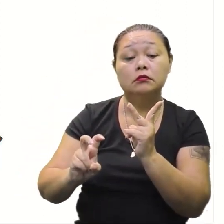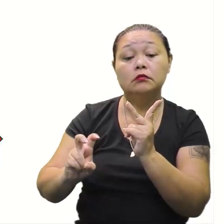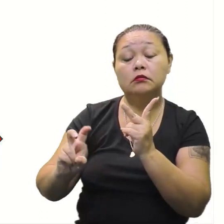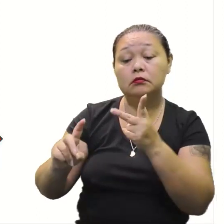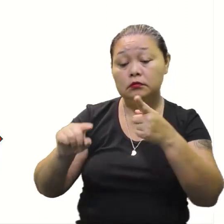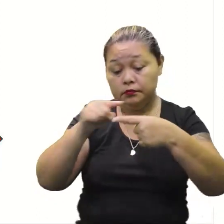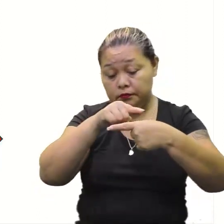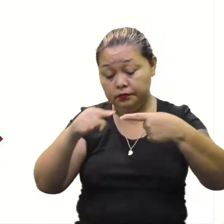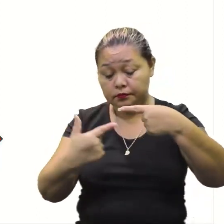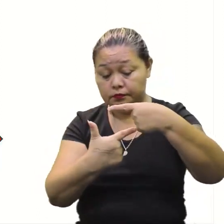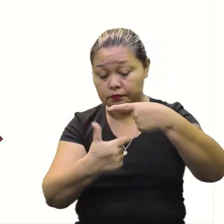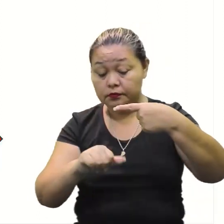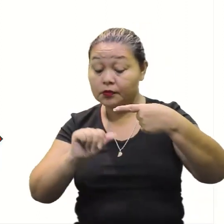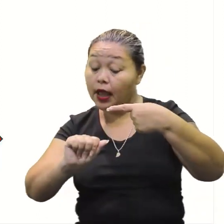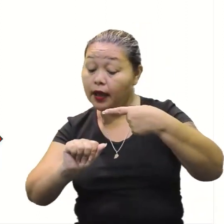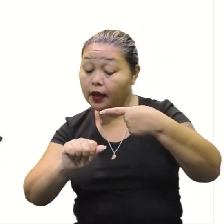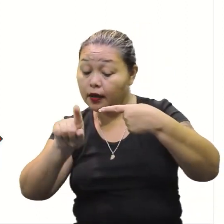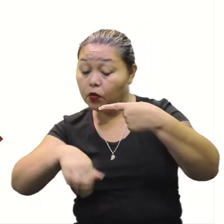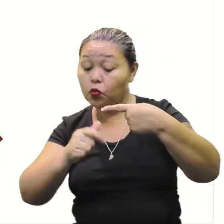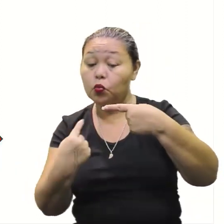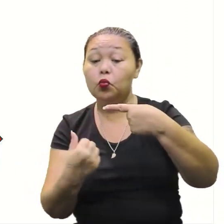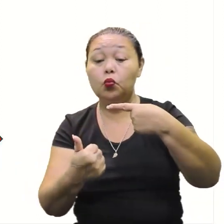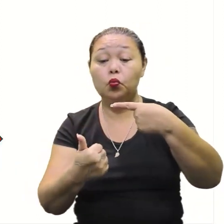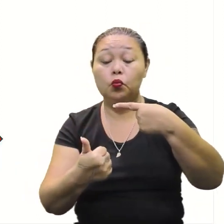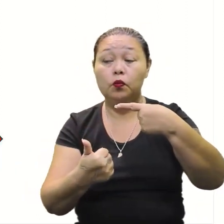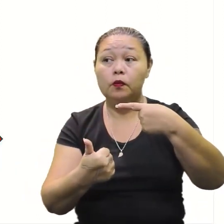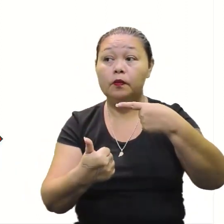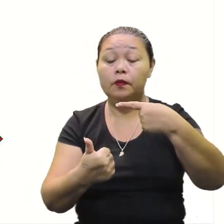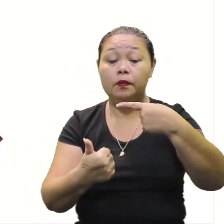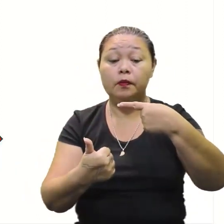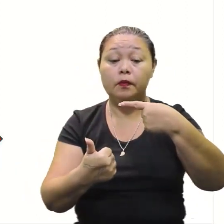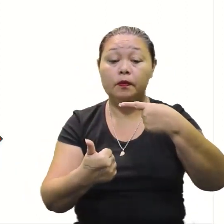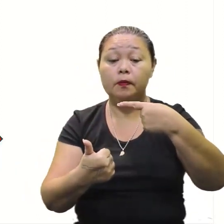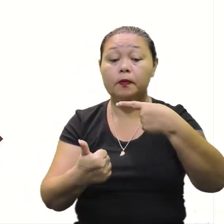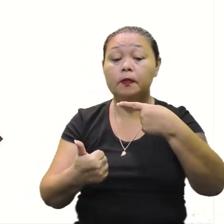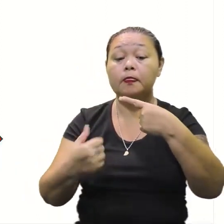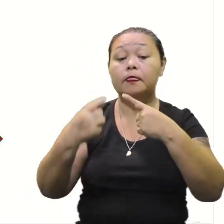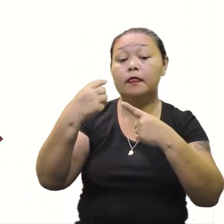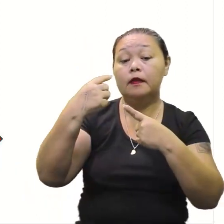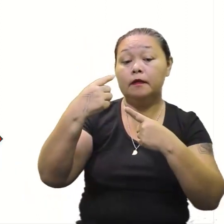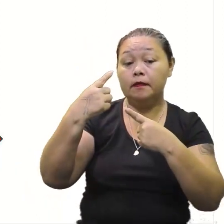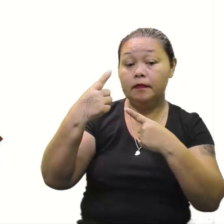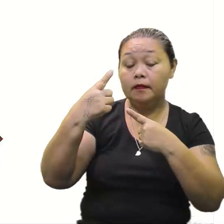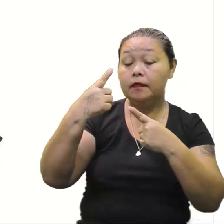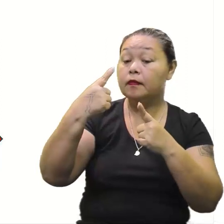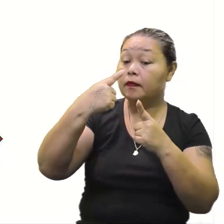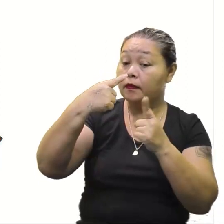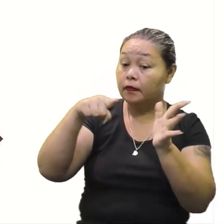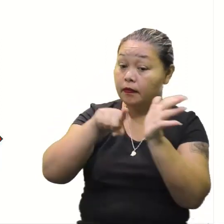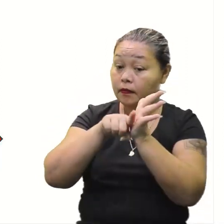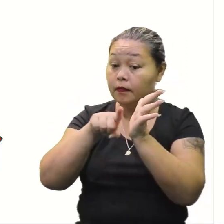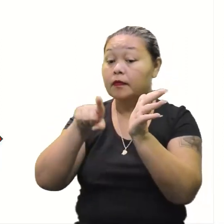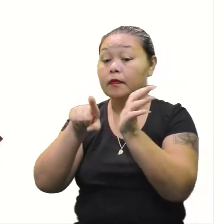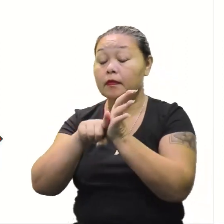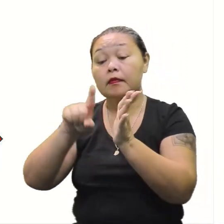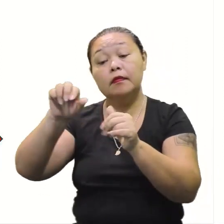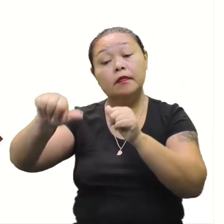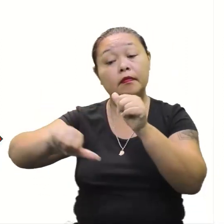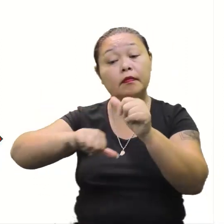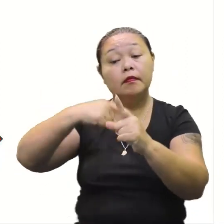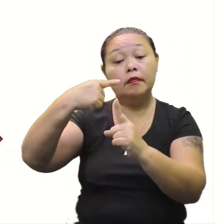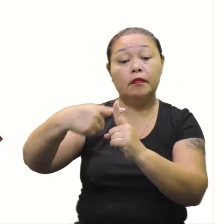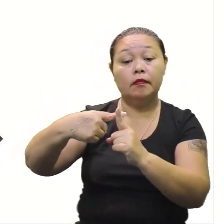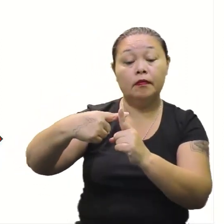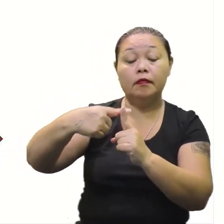Sobre duas vezes o A. Quem é o A? O A é 1. Então, beleza. Então, ficamos com menos com menos. Mais. Mais 3.